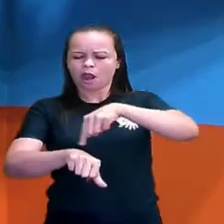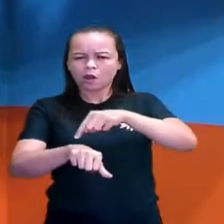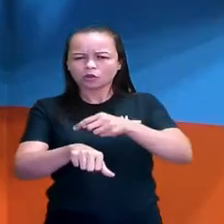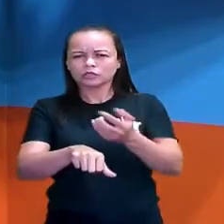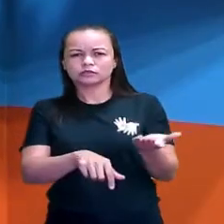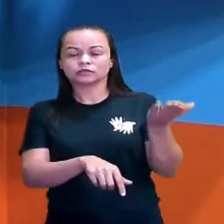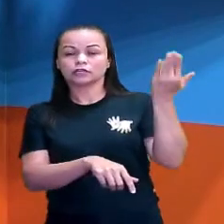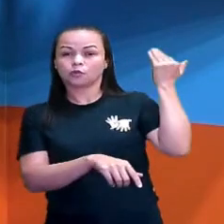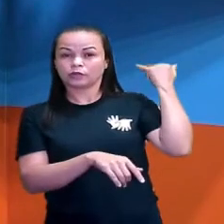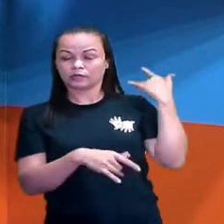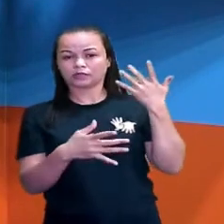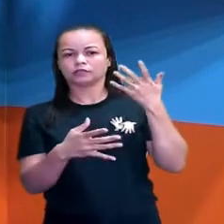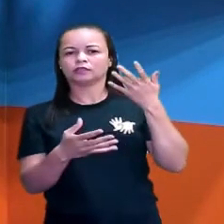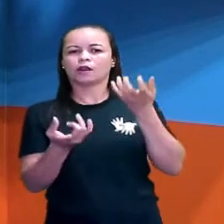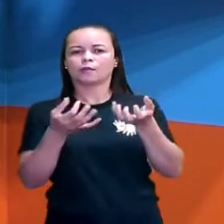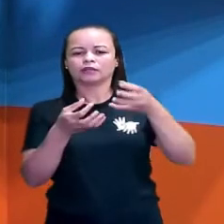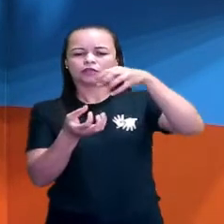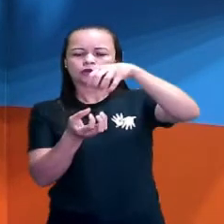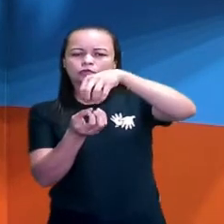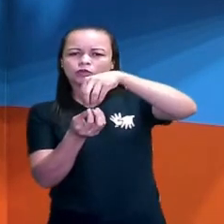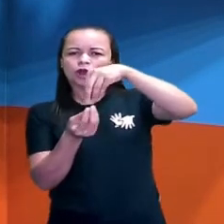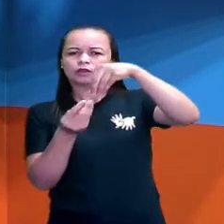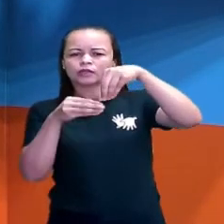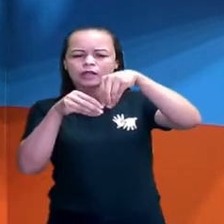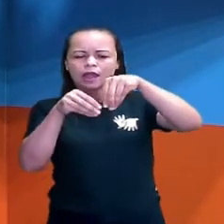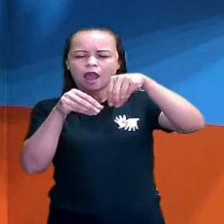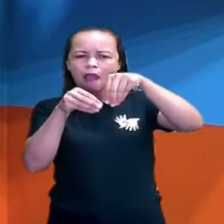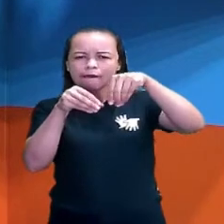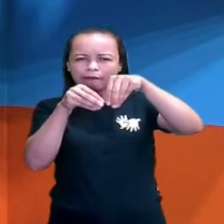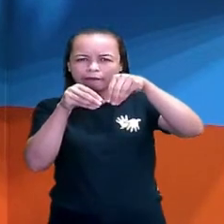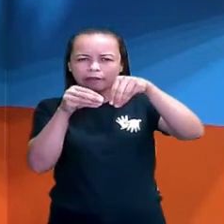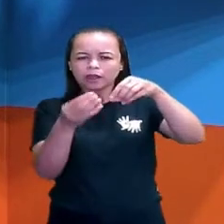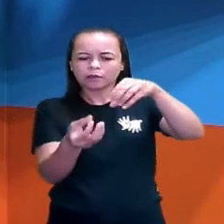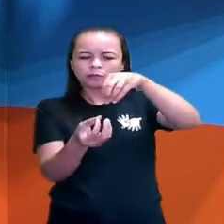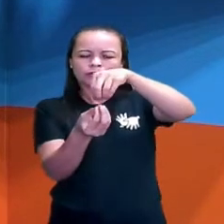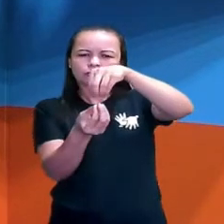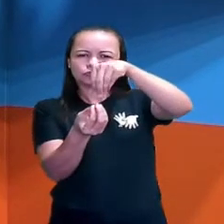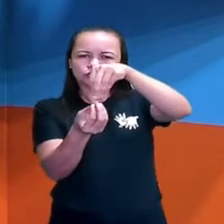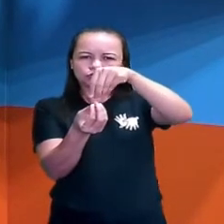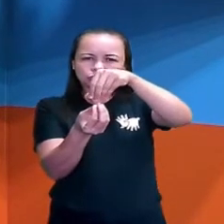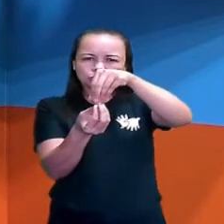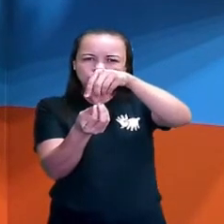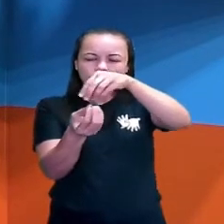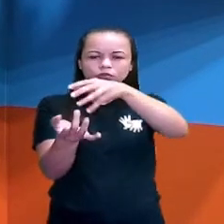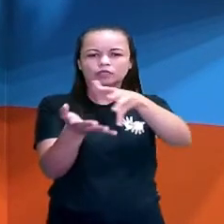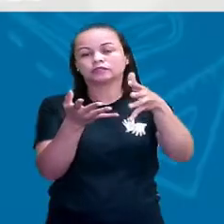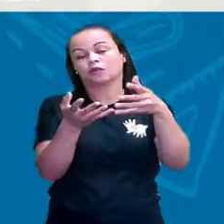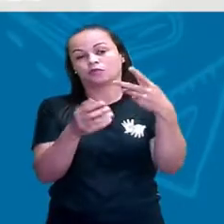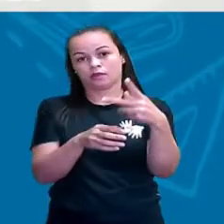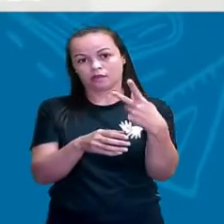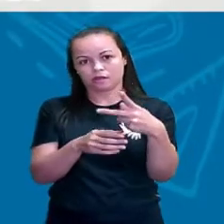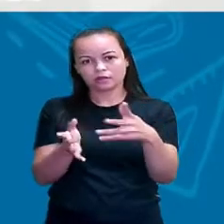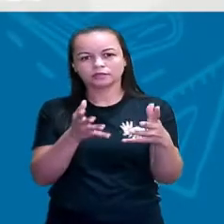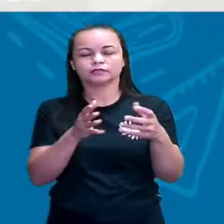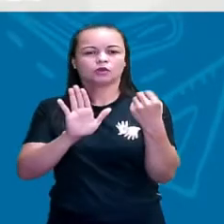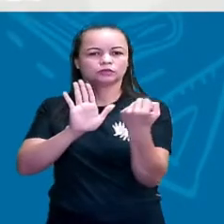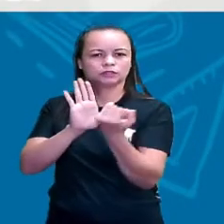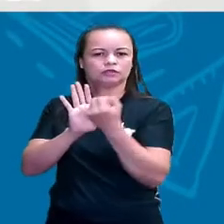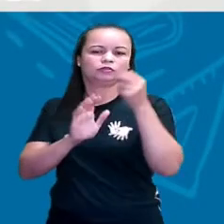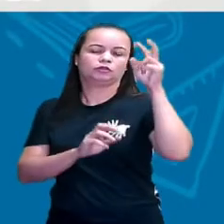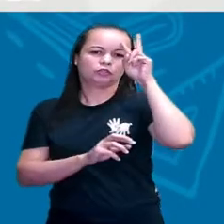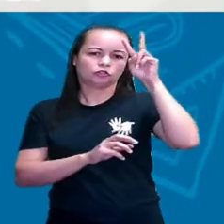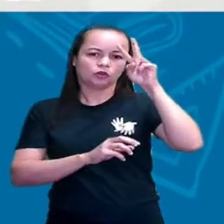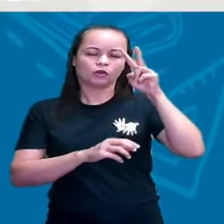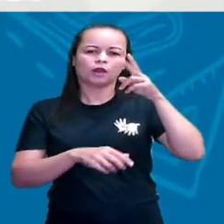cronometrar o tempo, né? É um relógio que se utilizava a areia aí, tá? Então, esse é o símbolo da história, porque o